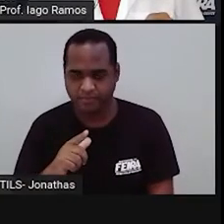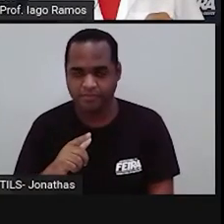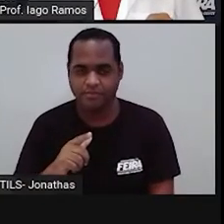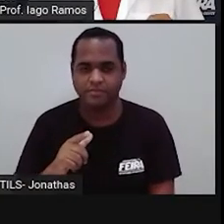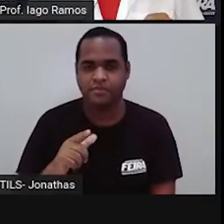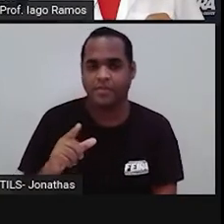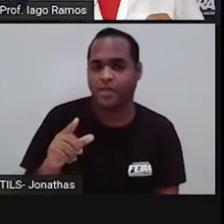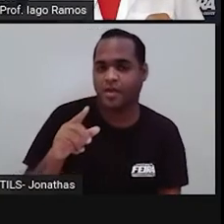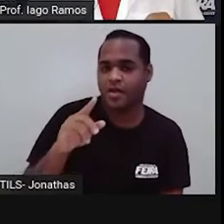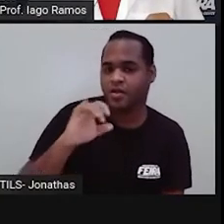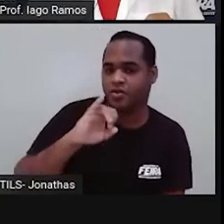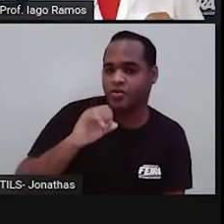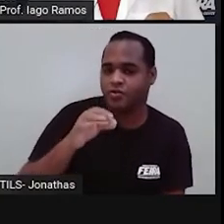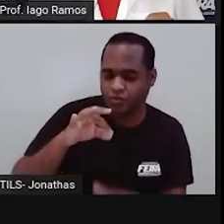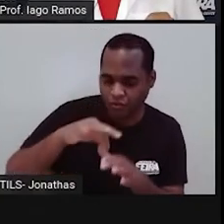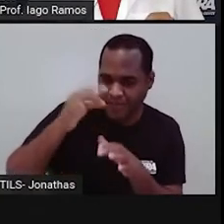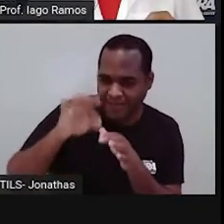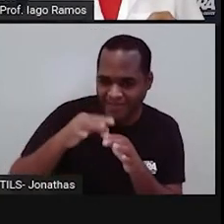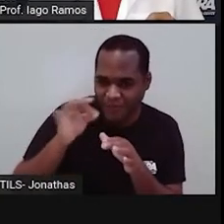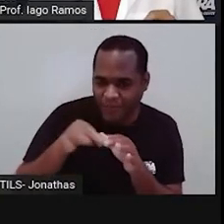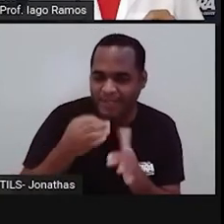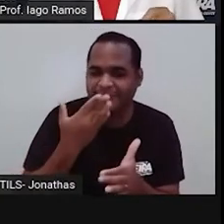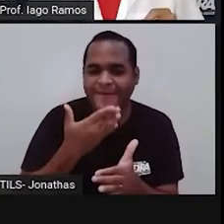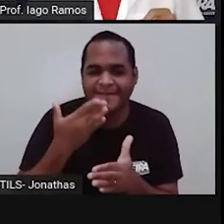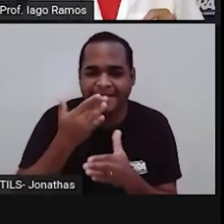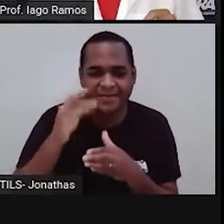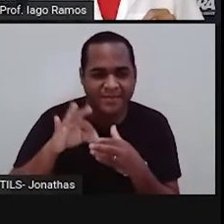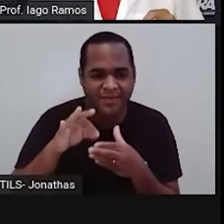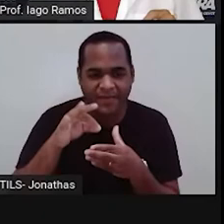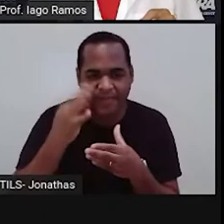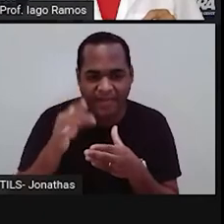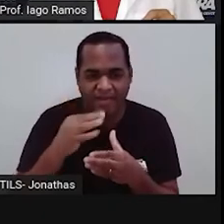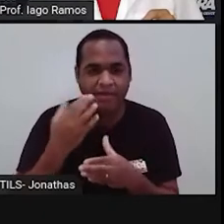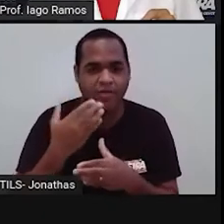Uma jujuba é um poliedro? Sim ou não?